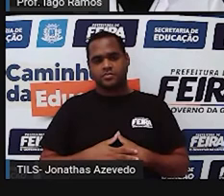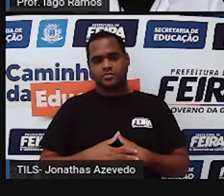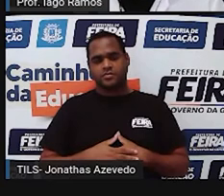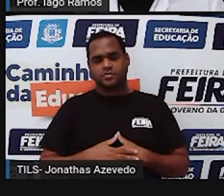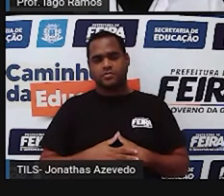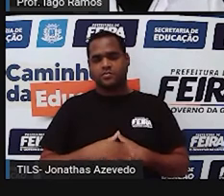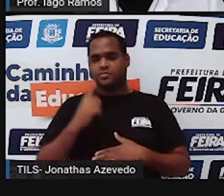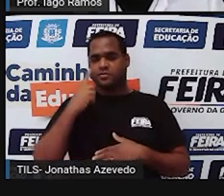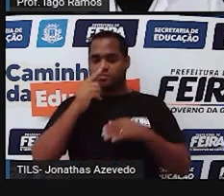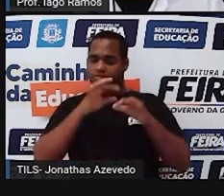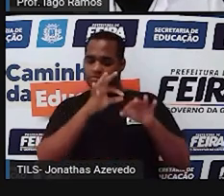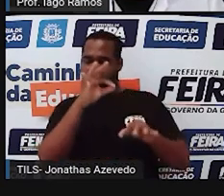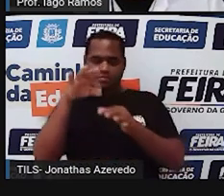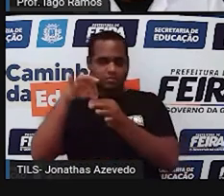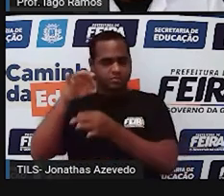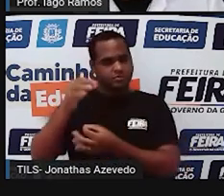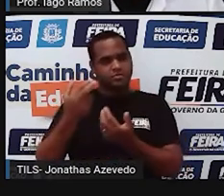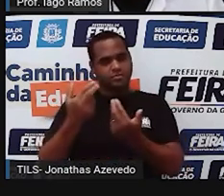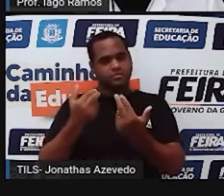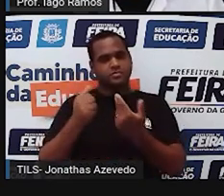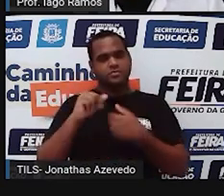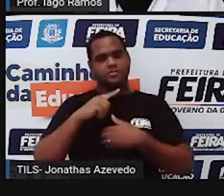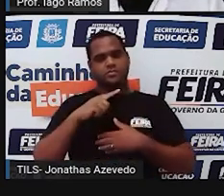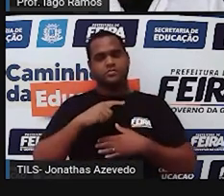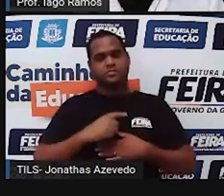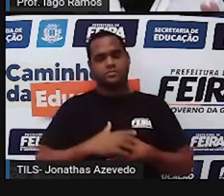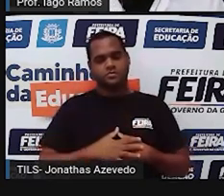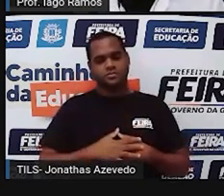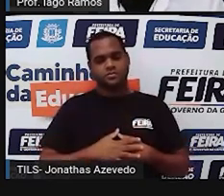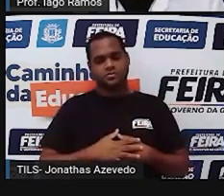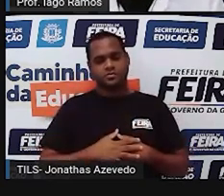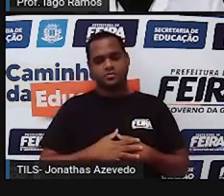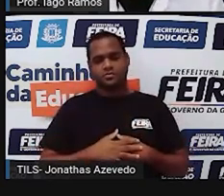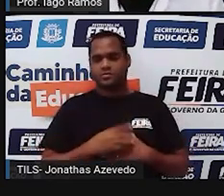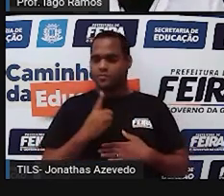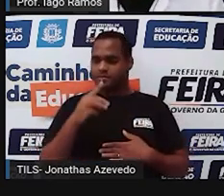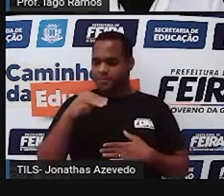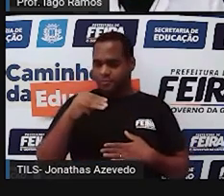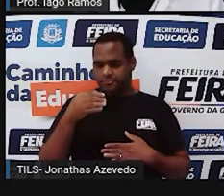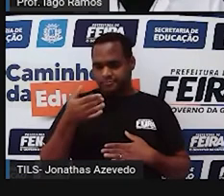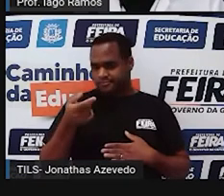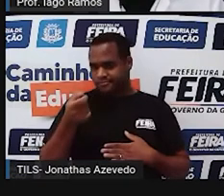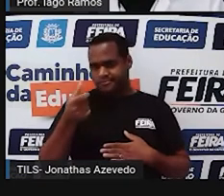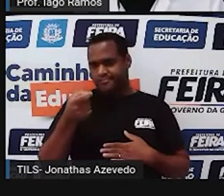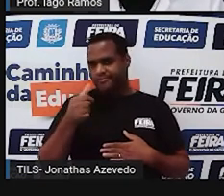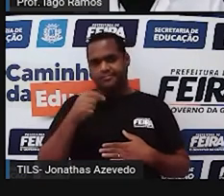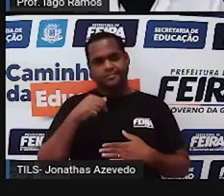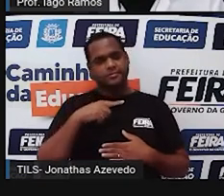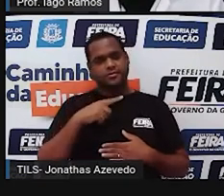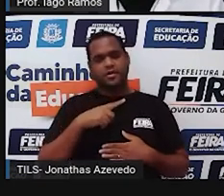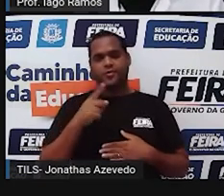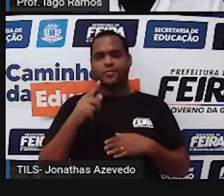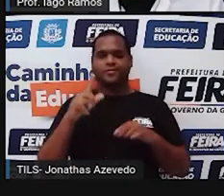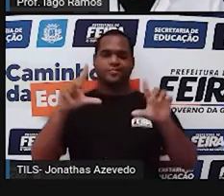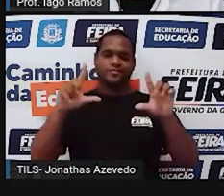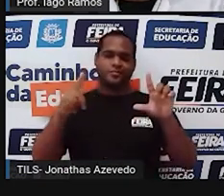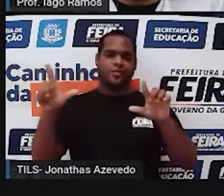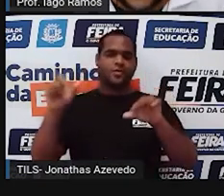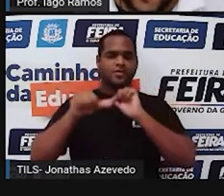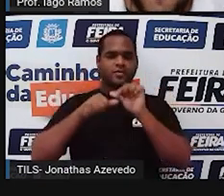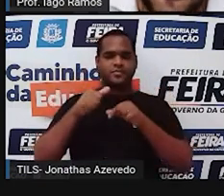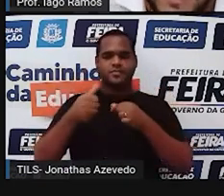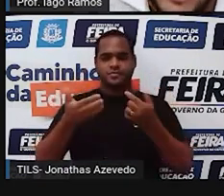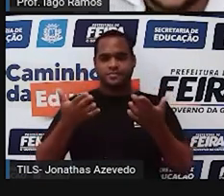distância das outras duas olha só como o tempo de um minuto já foi contado eu já vou mudar a tela vem comigo